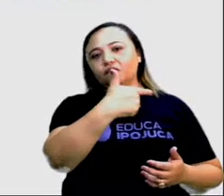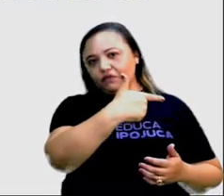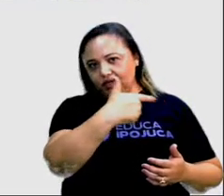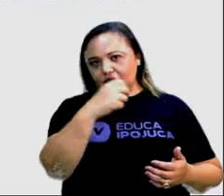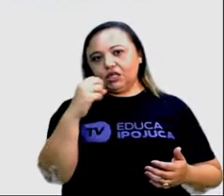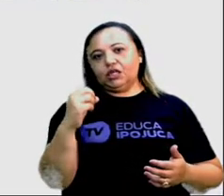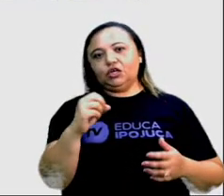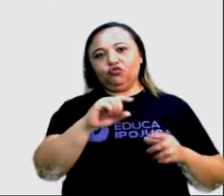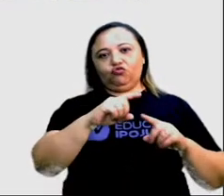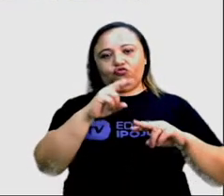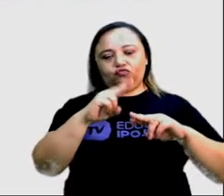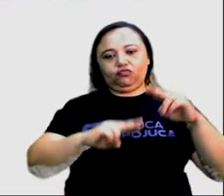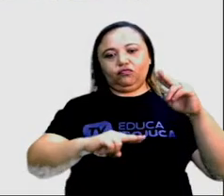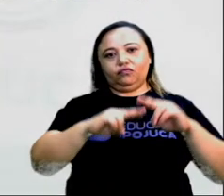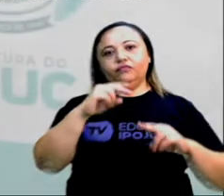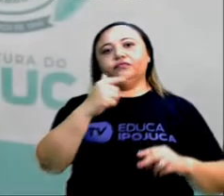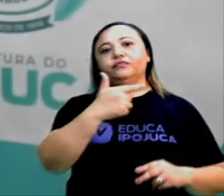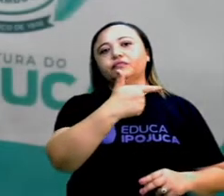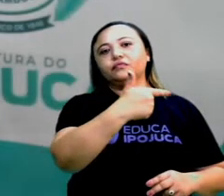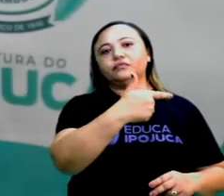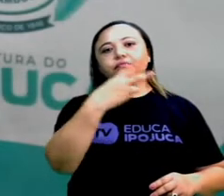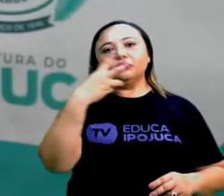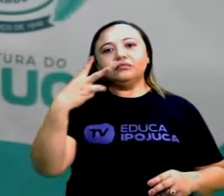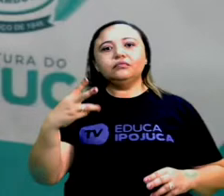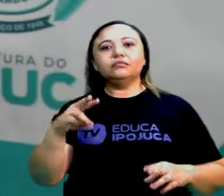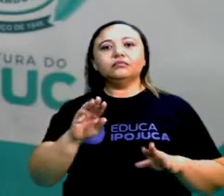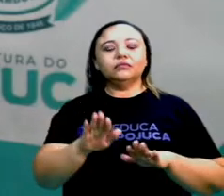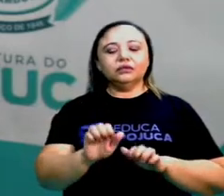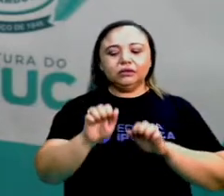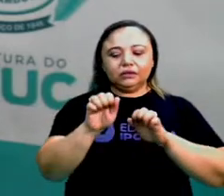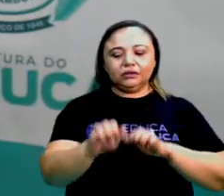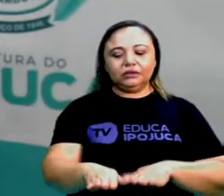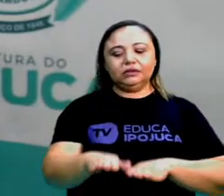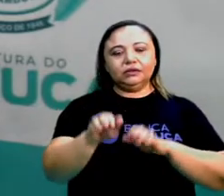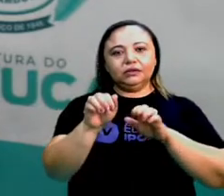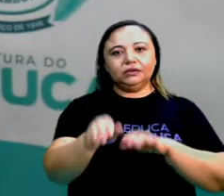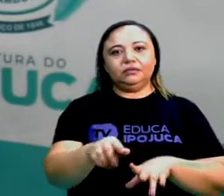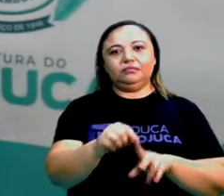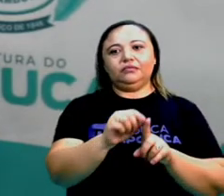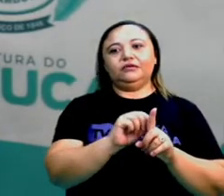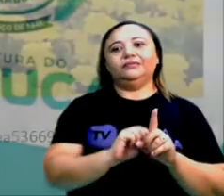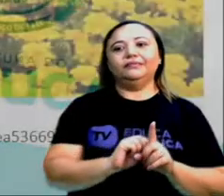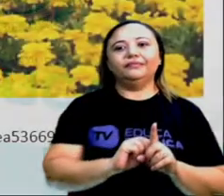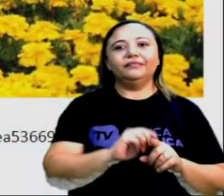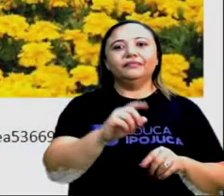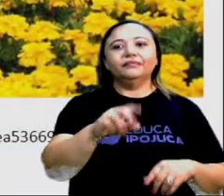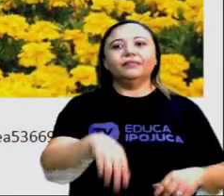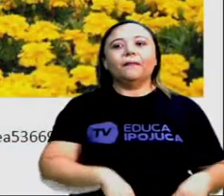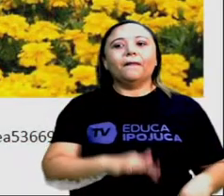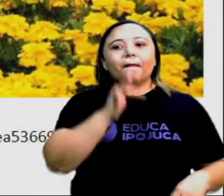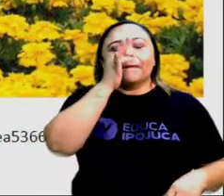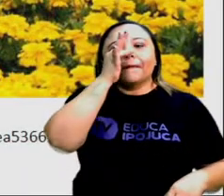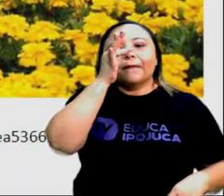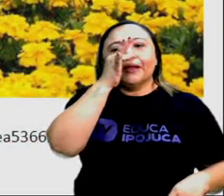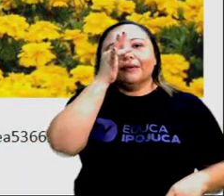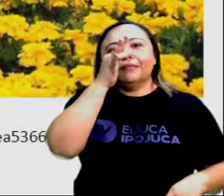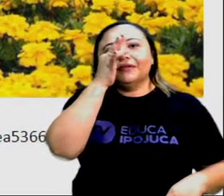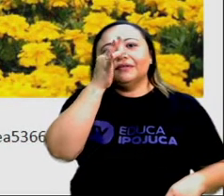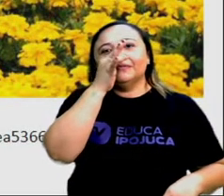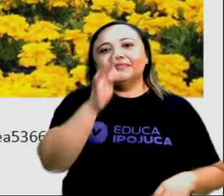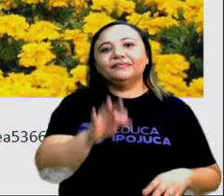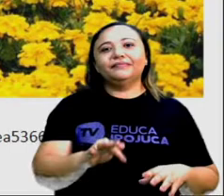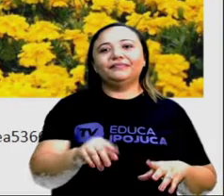ou 23 de setembro. É onde acaba mais ou menos o inverno. A primavera é a época das